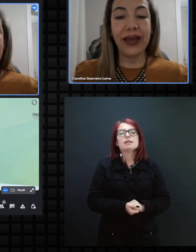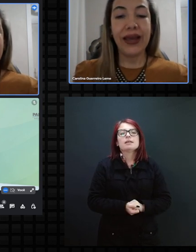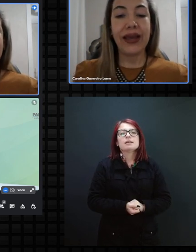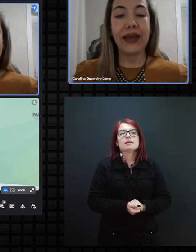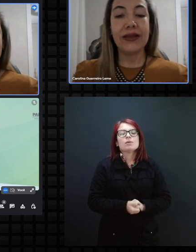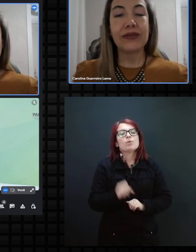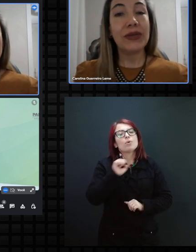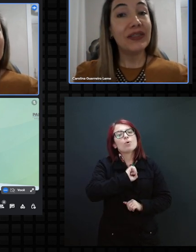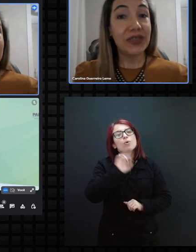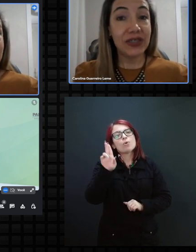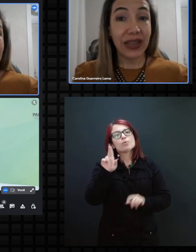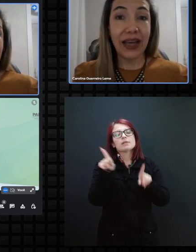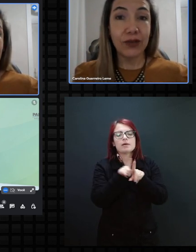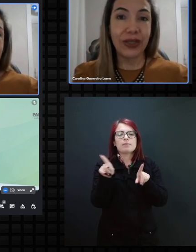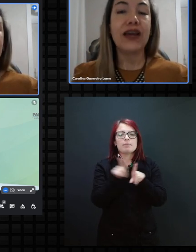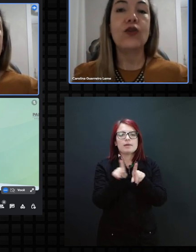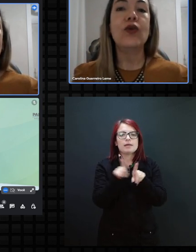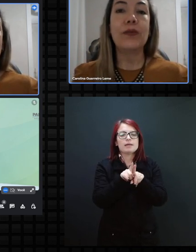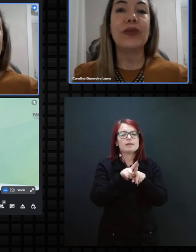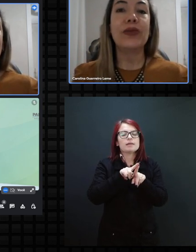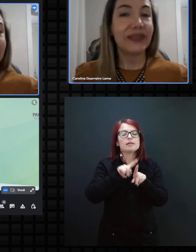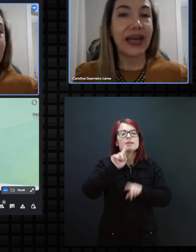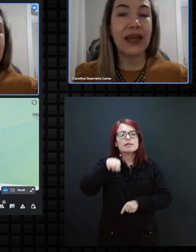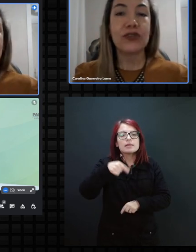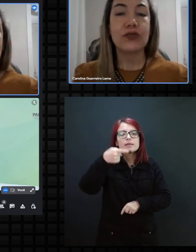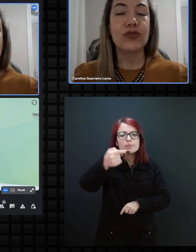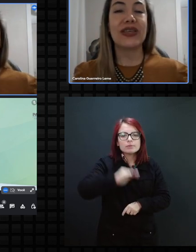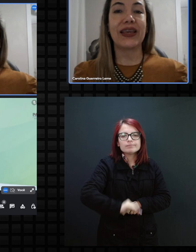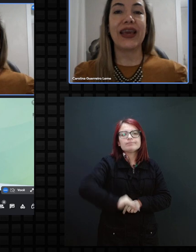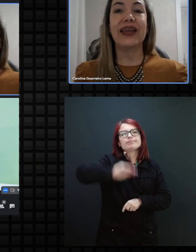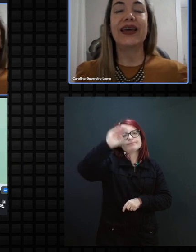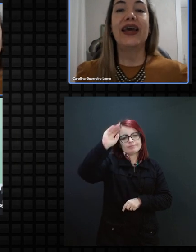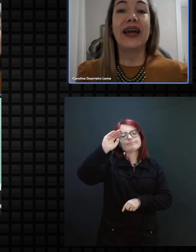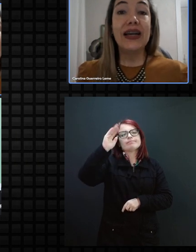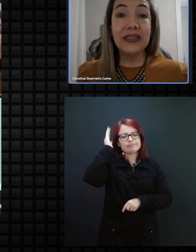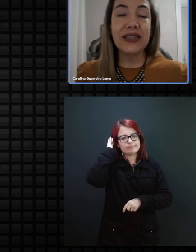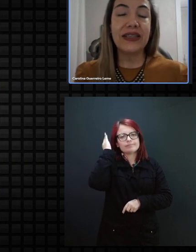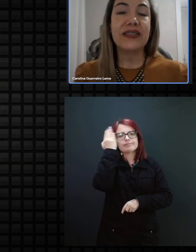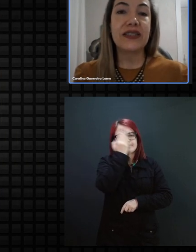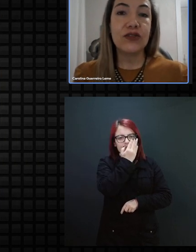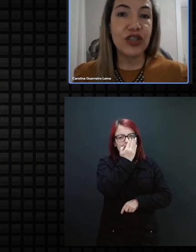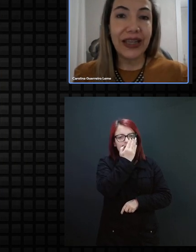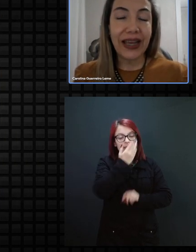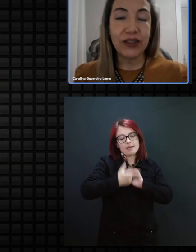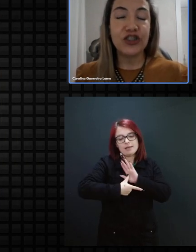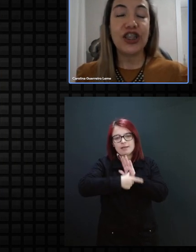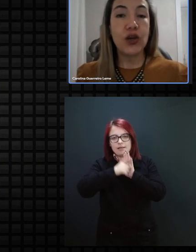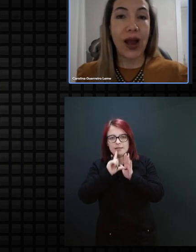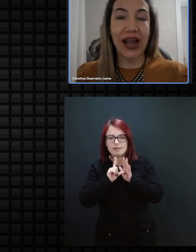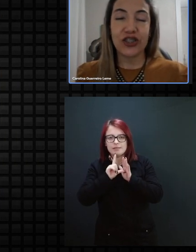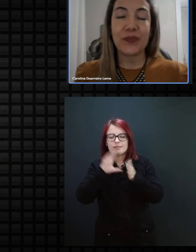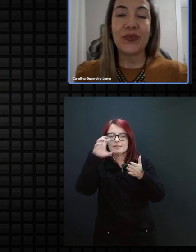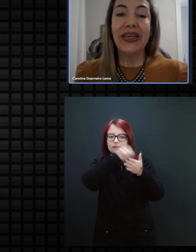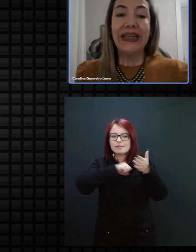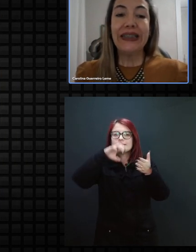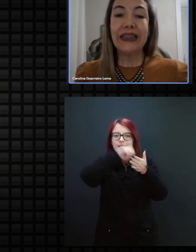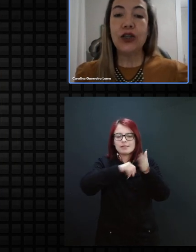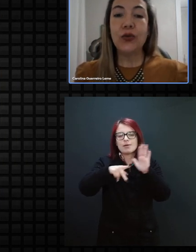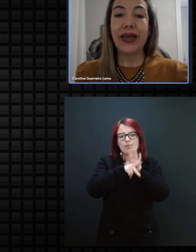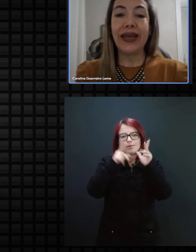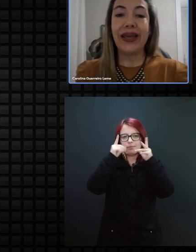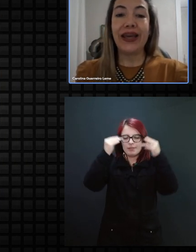manifestaram, né, ou apresentaram a surdocegueira antes da aquisição de linguagem.